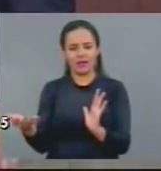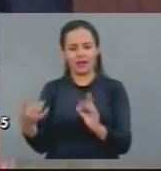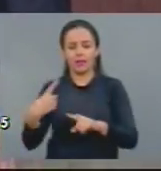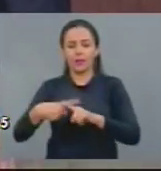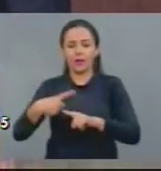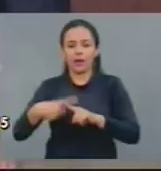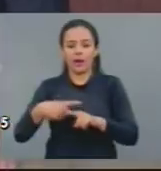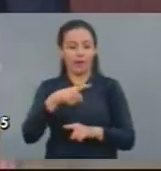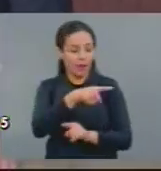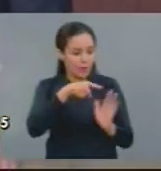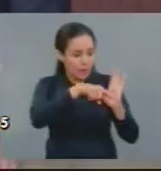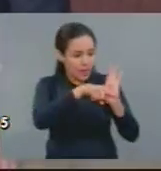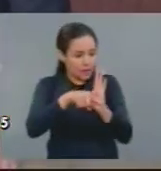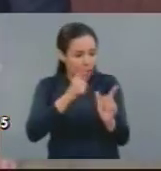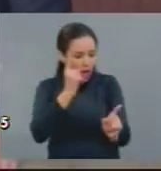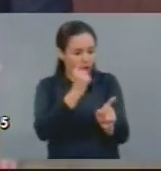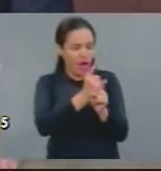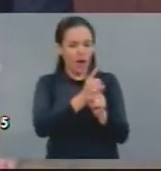outorgas.